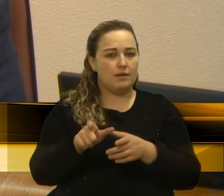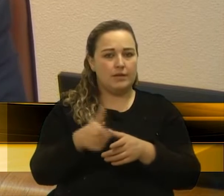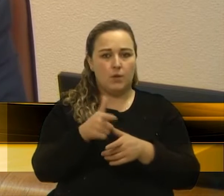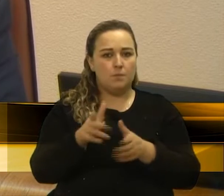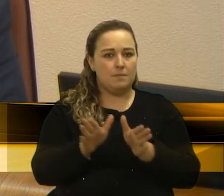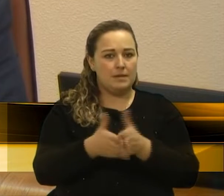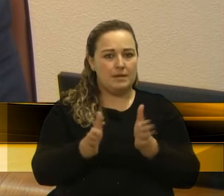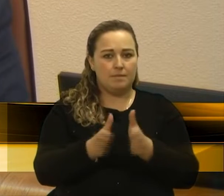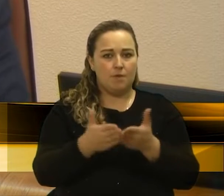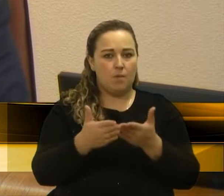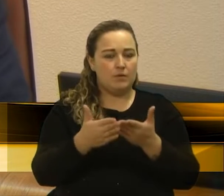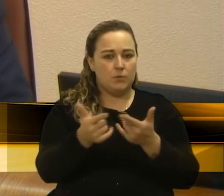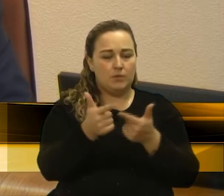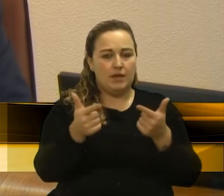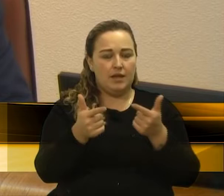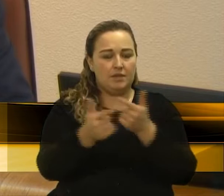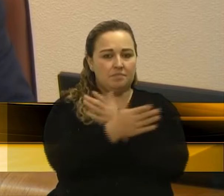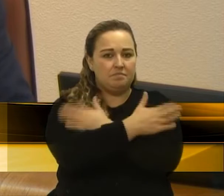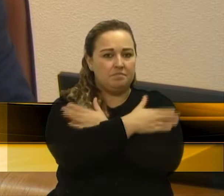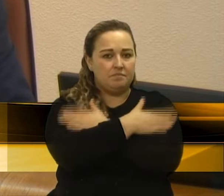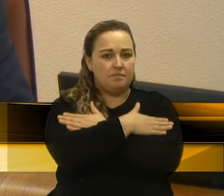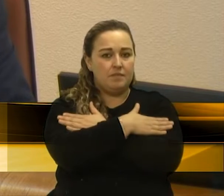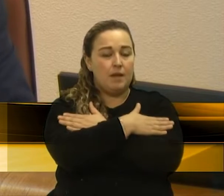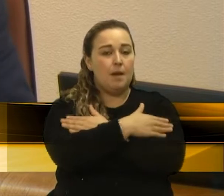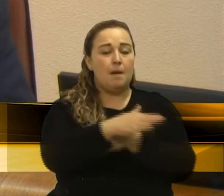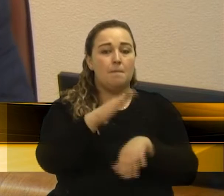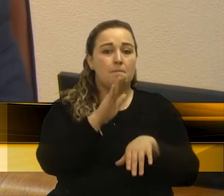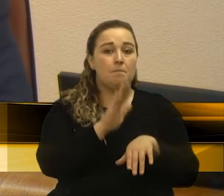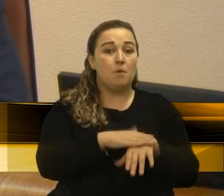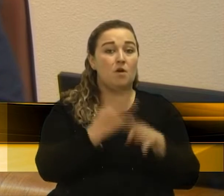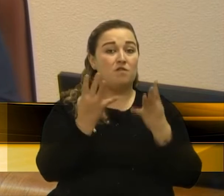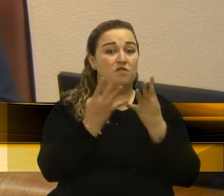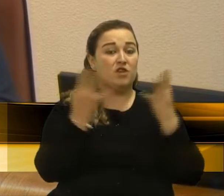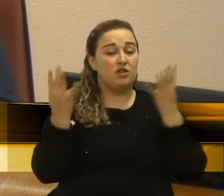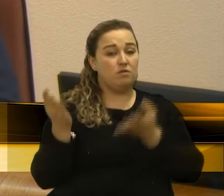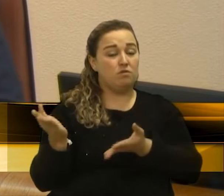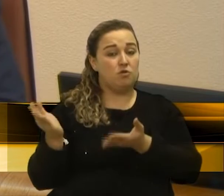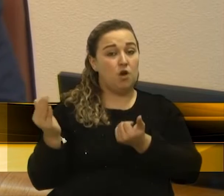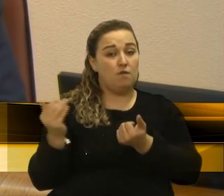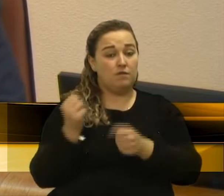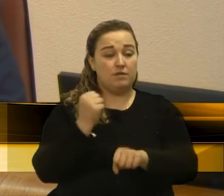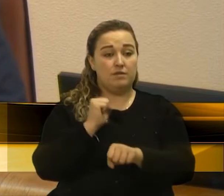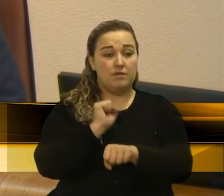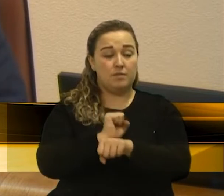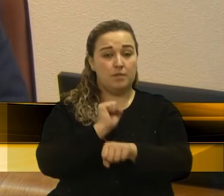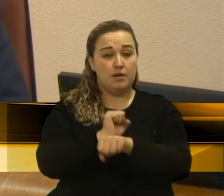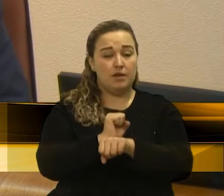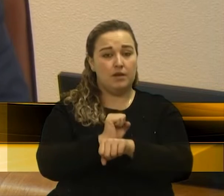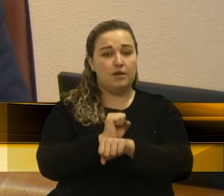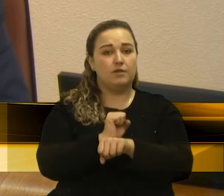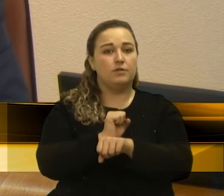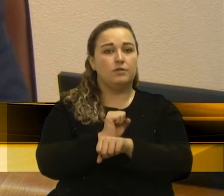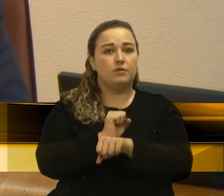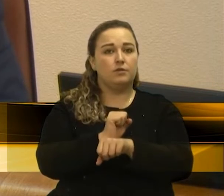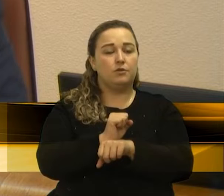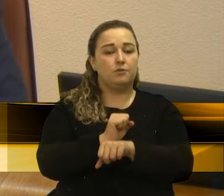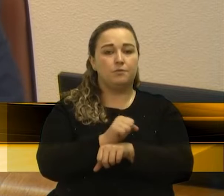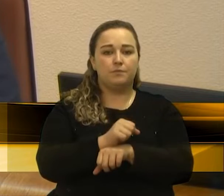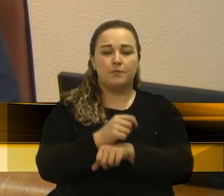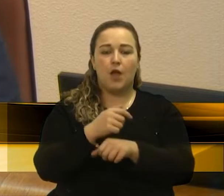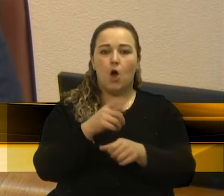jovens esperando na fila por uma vaga de estágio. Os latrocínios sempre envolvendo pessoas com crack,